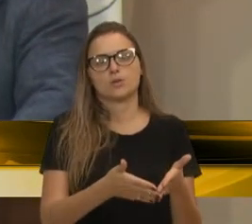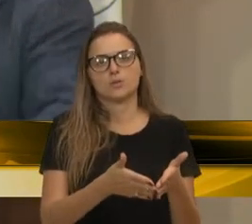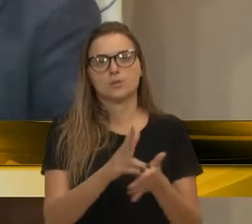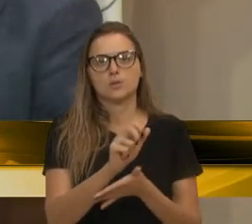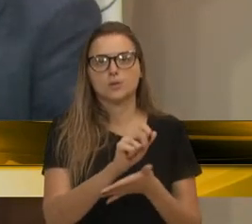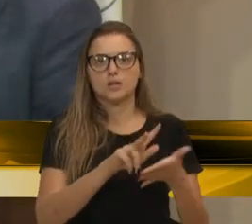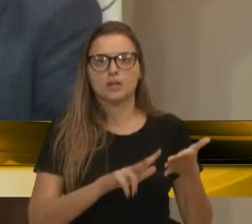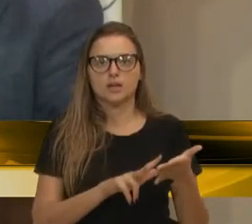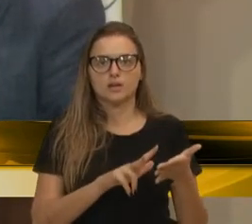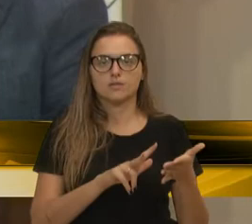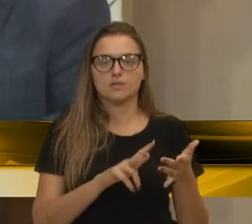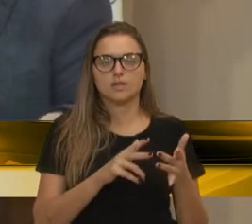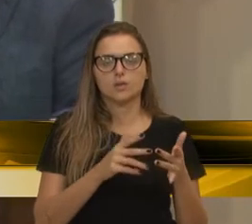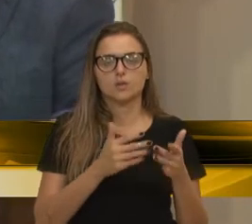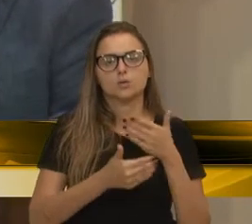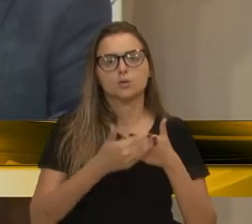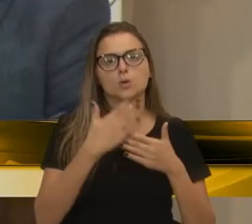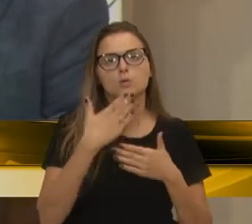analisou o pedido anterior.